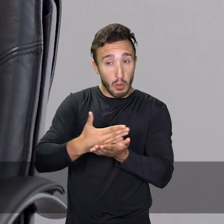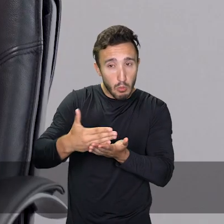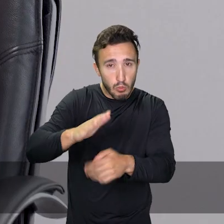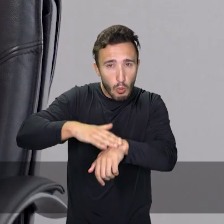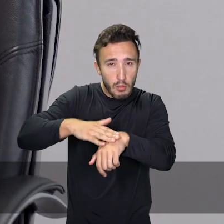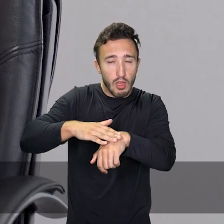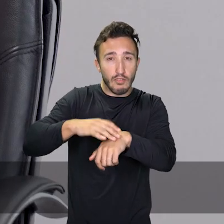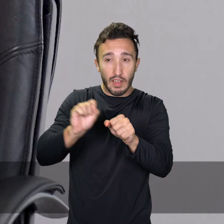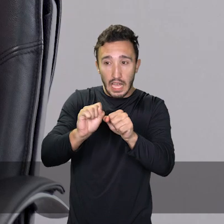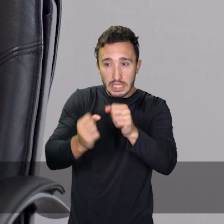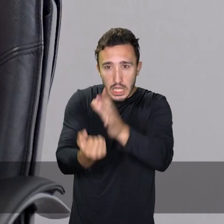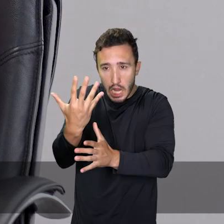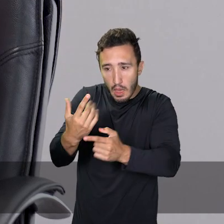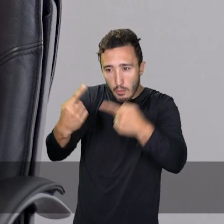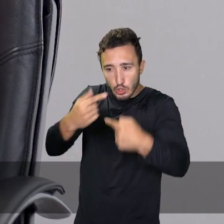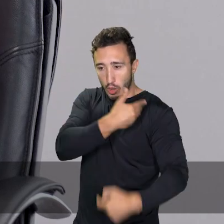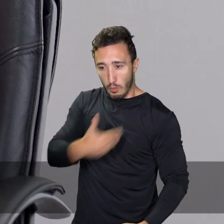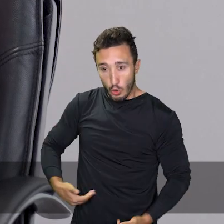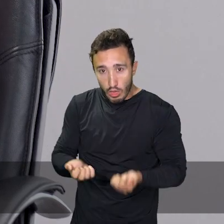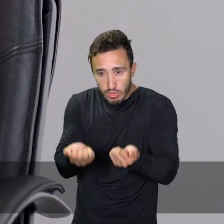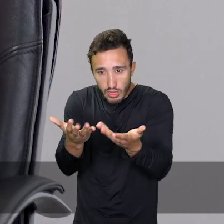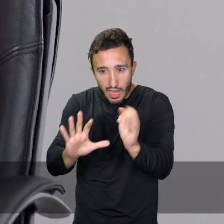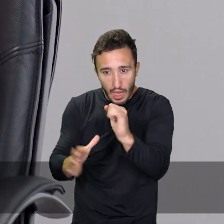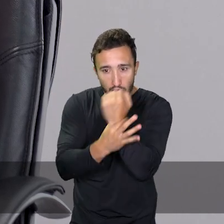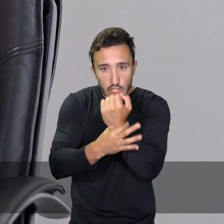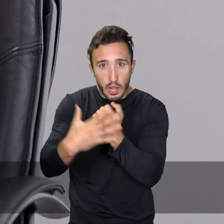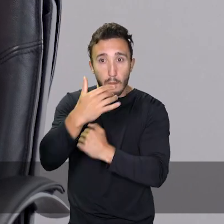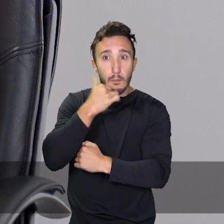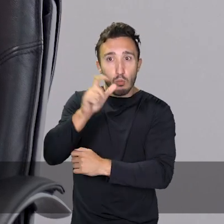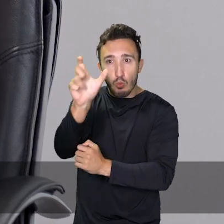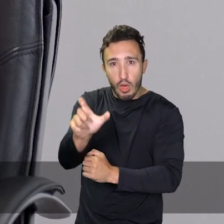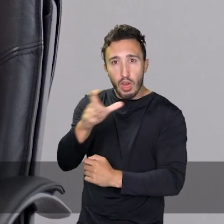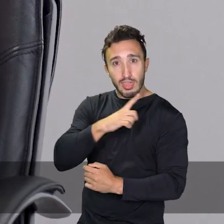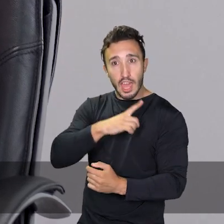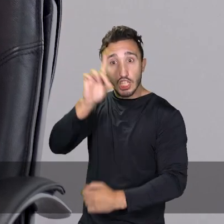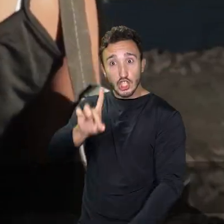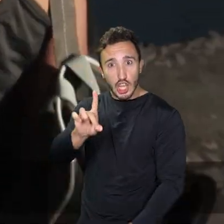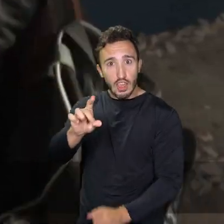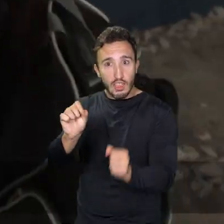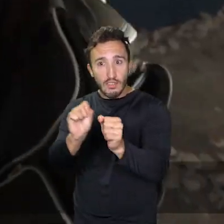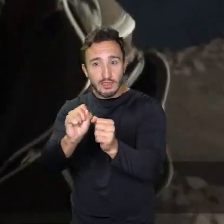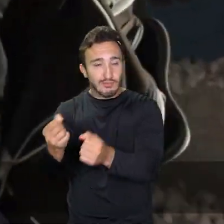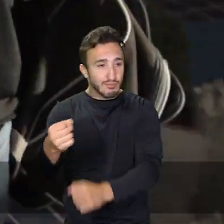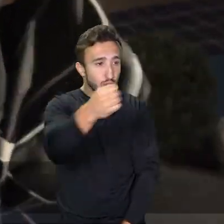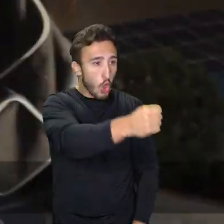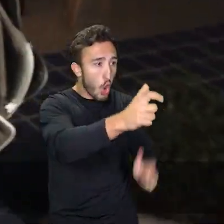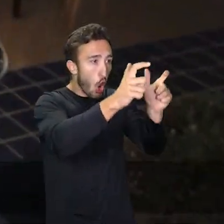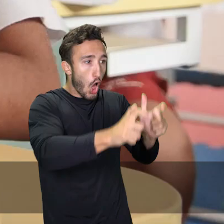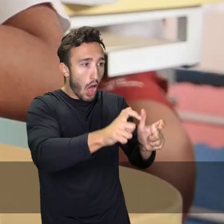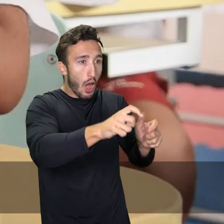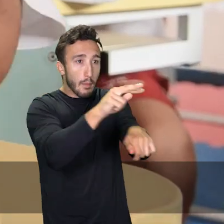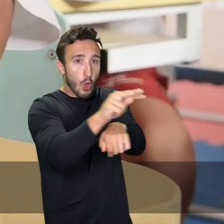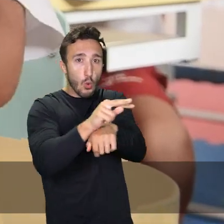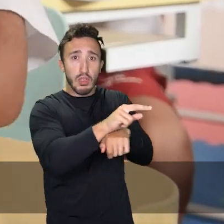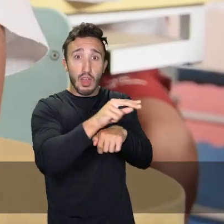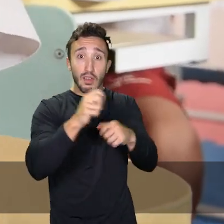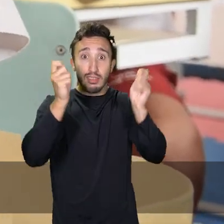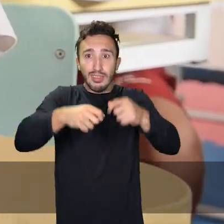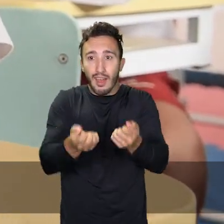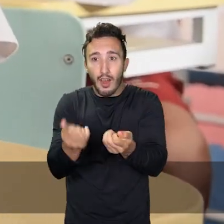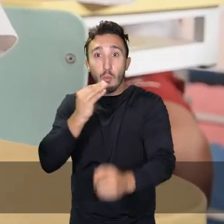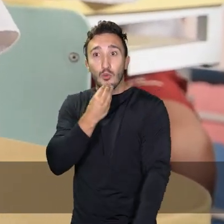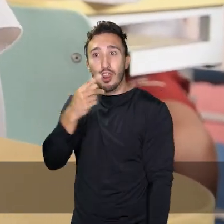A partir do momento que você pôs uma política pública, garantiu que aquela mulher tem direito a deixar o filho dela numa creche, você está